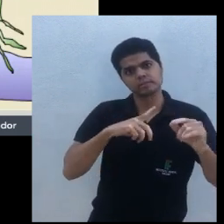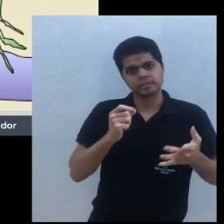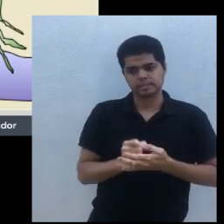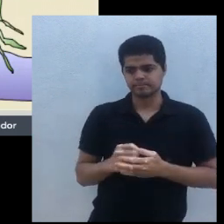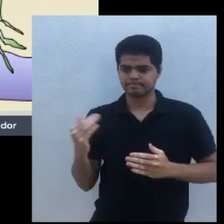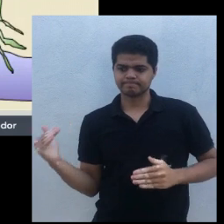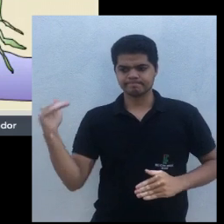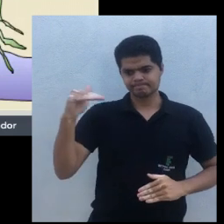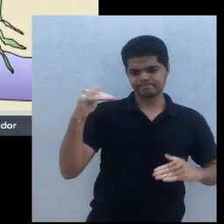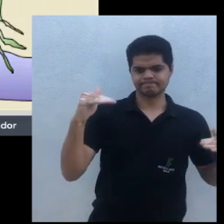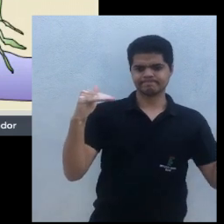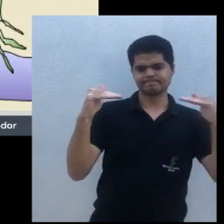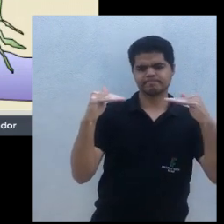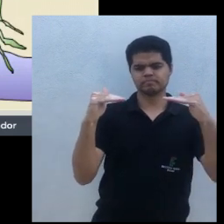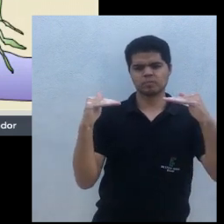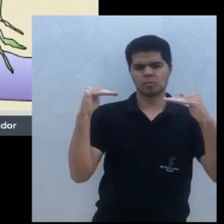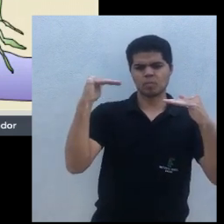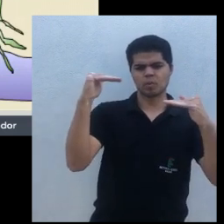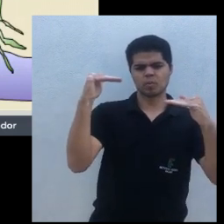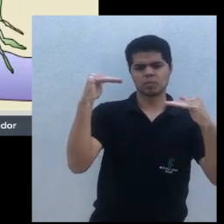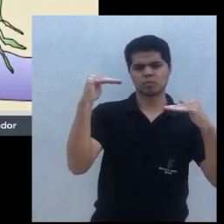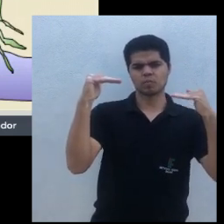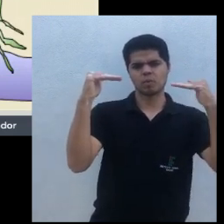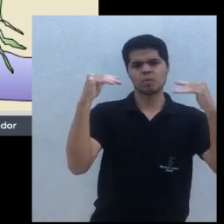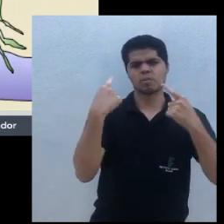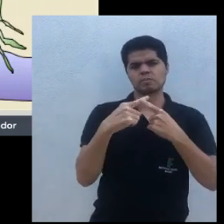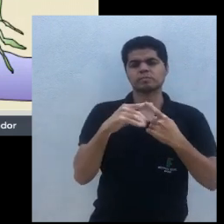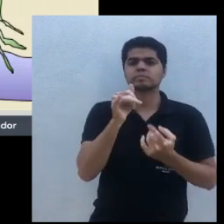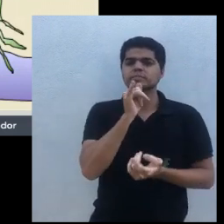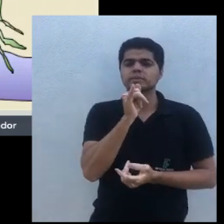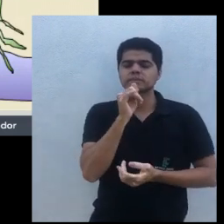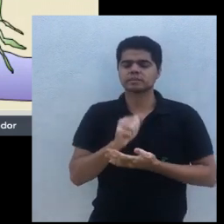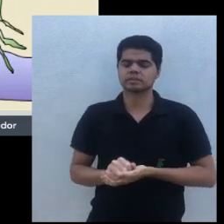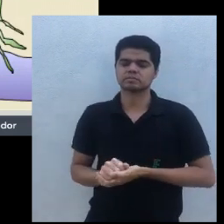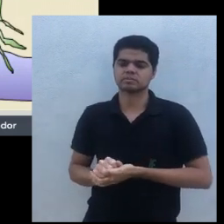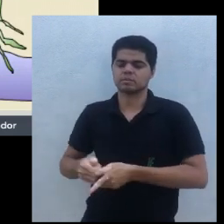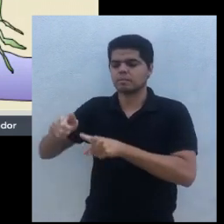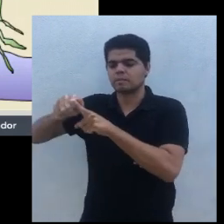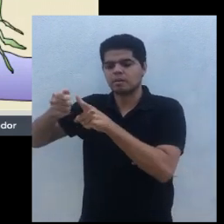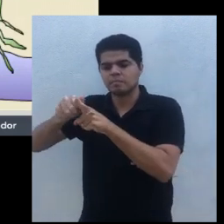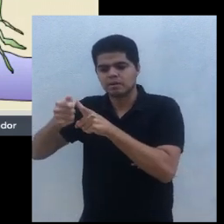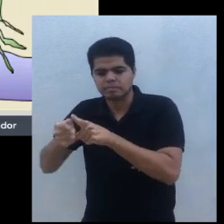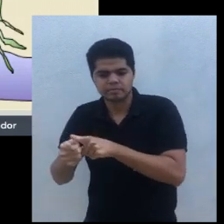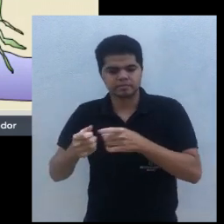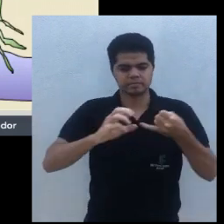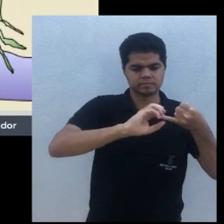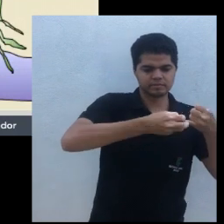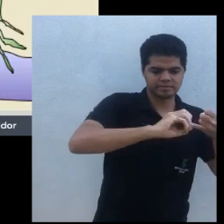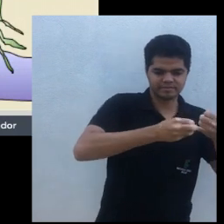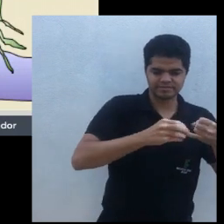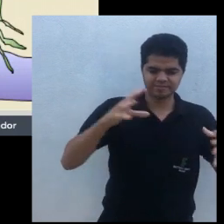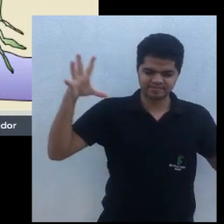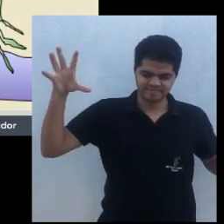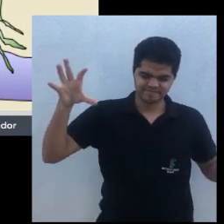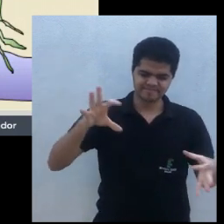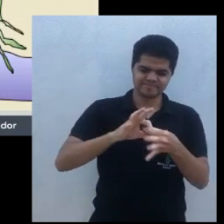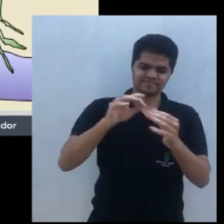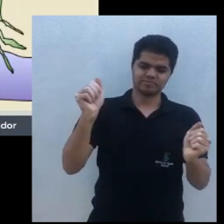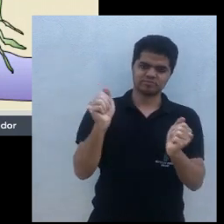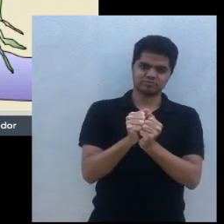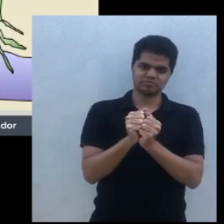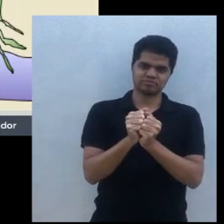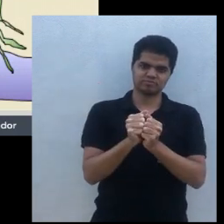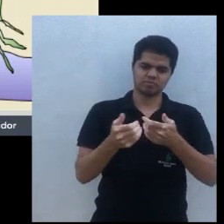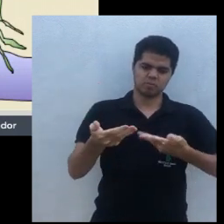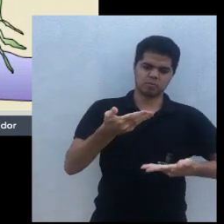correspondente incrementa a produção de outra. Por que você planta o milho e feijão? Você sabe que é uma interação entre eles, e um